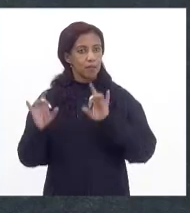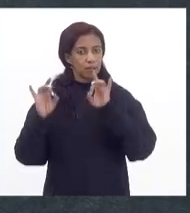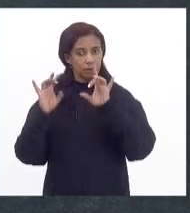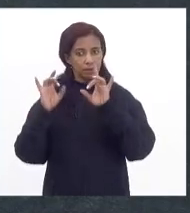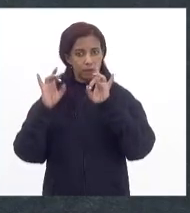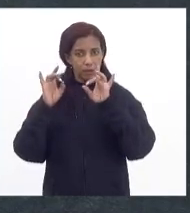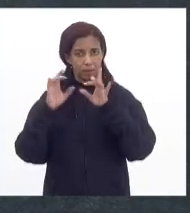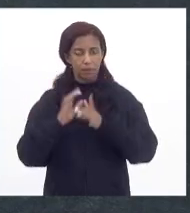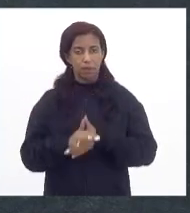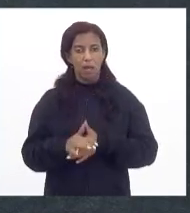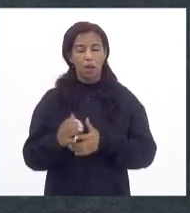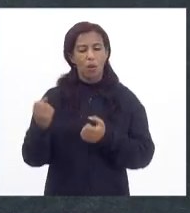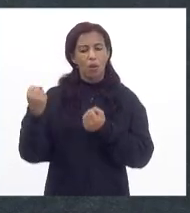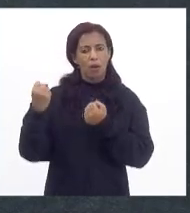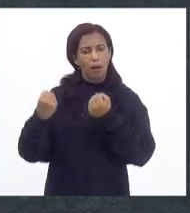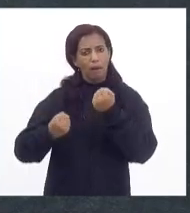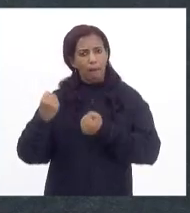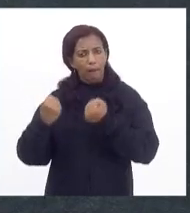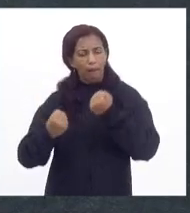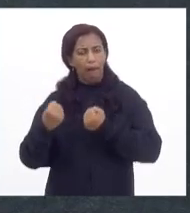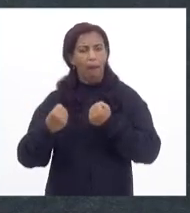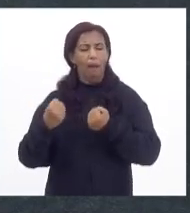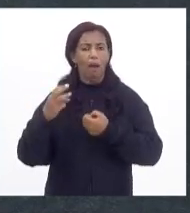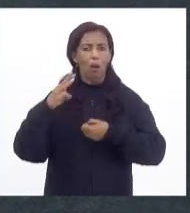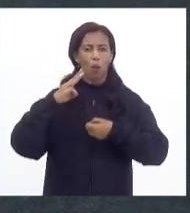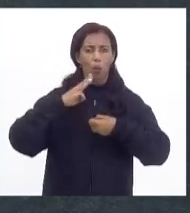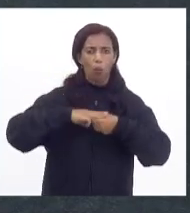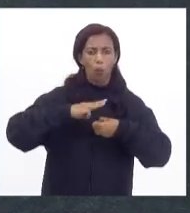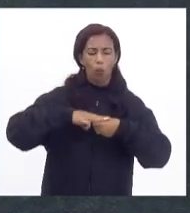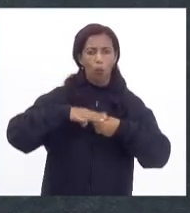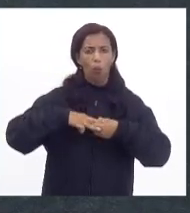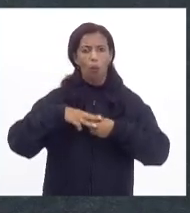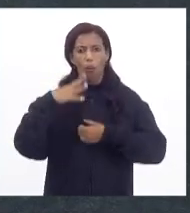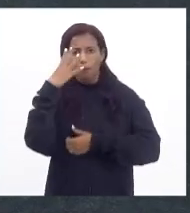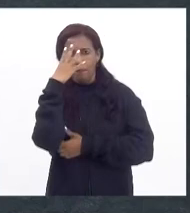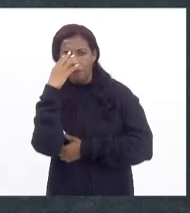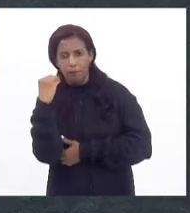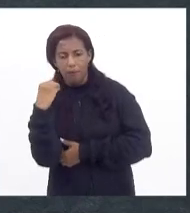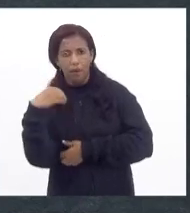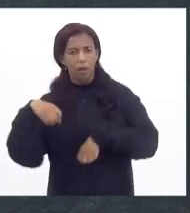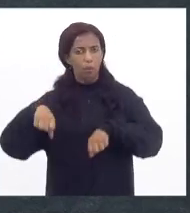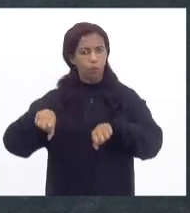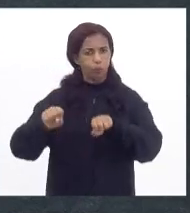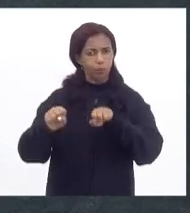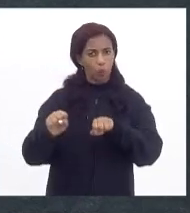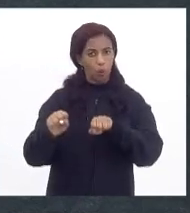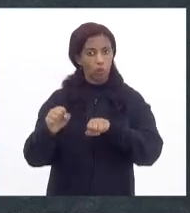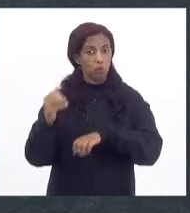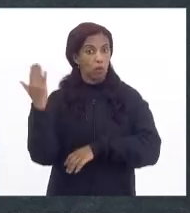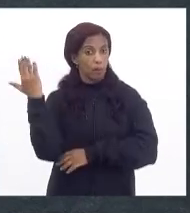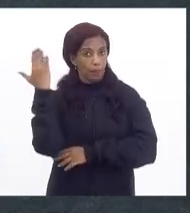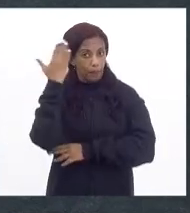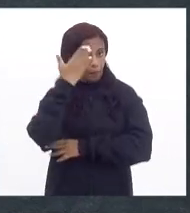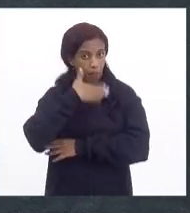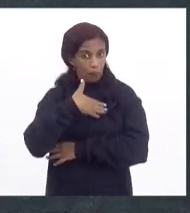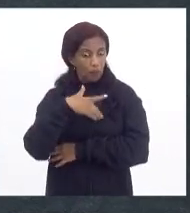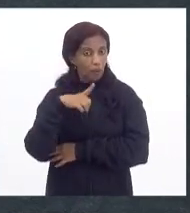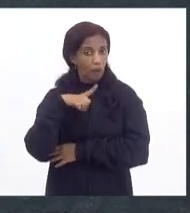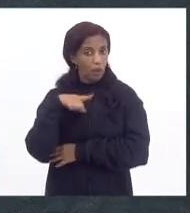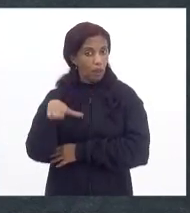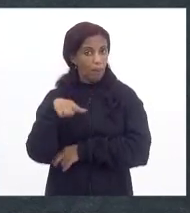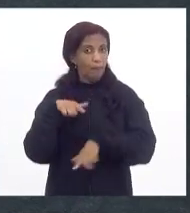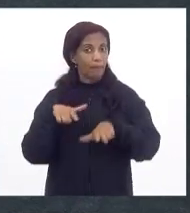carros, motos, vans e combis. E, comprovando que usa o